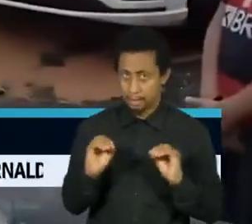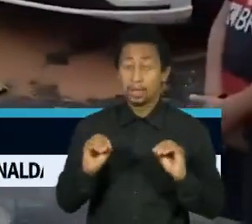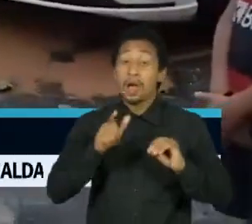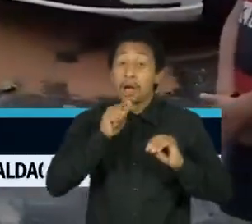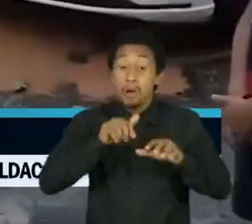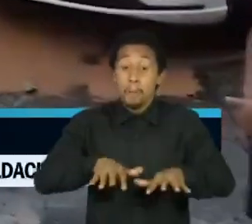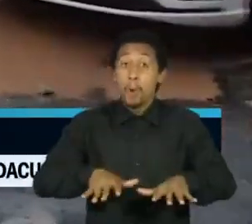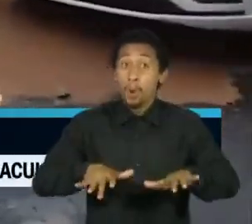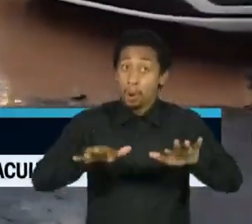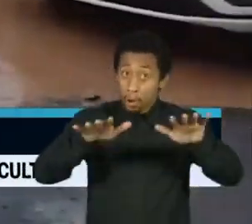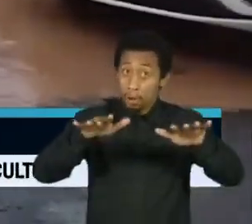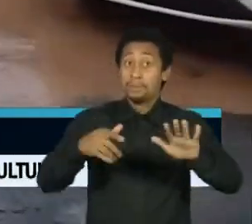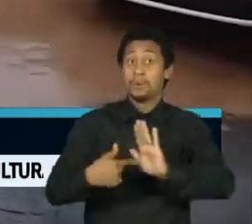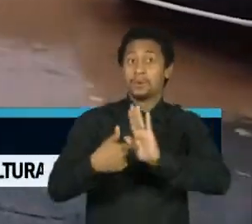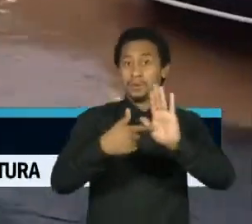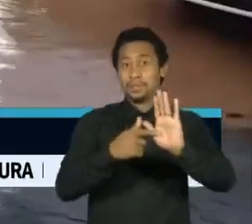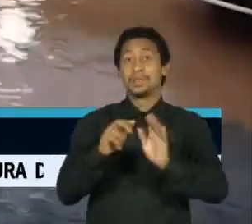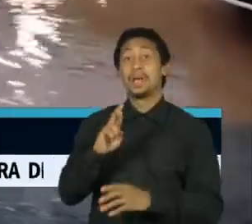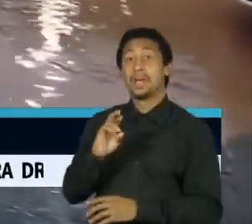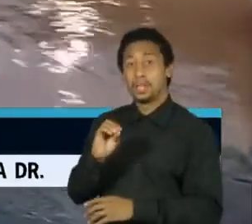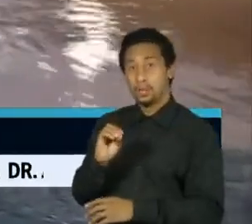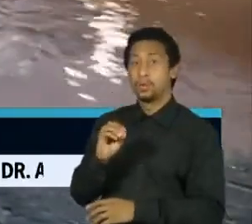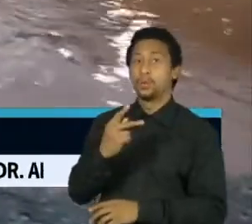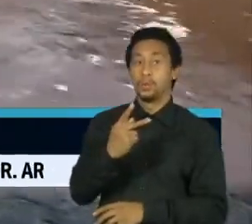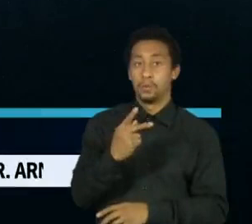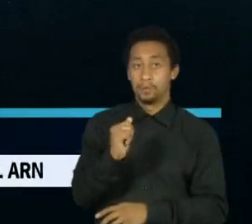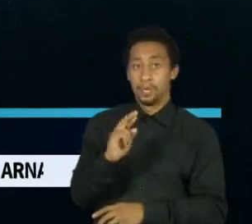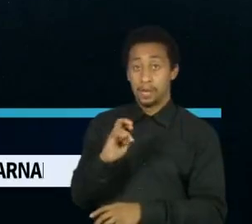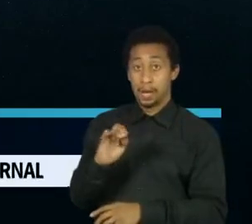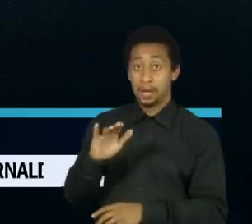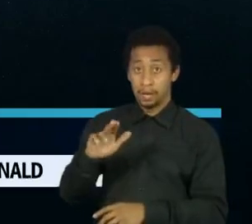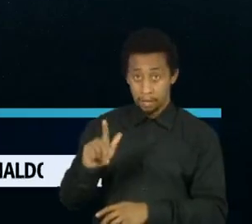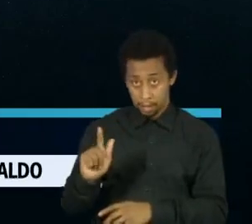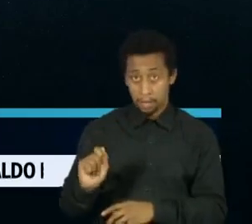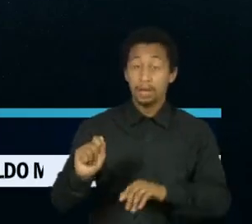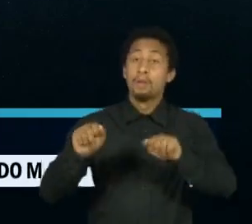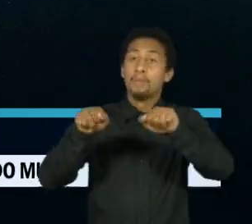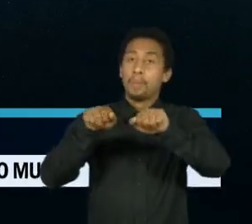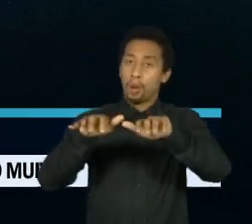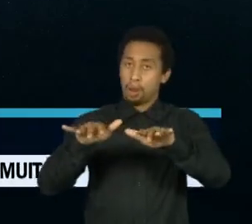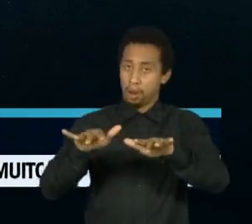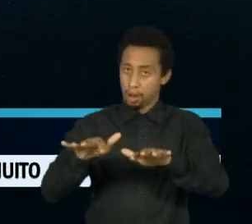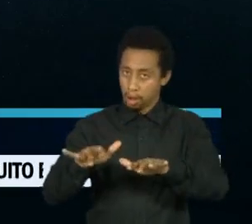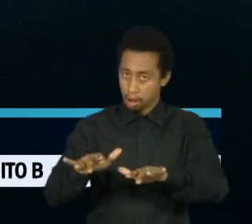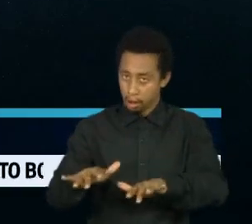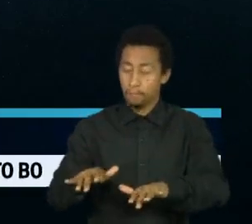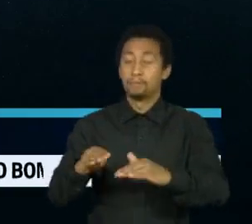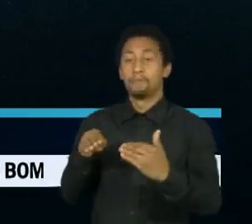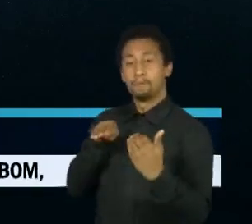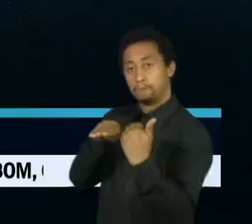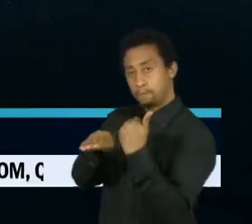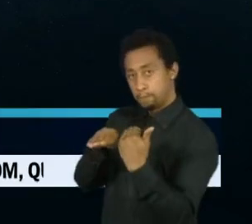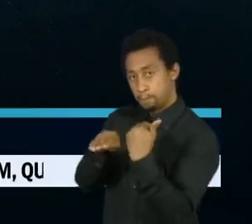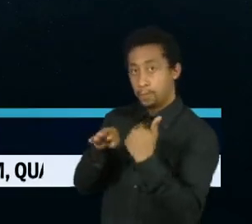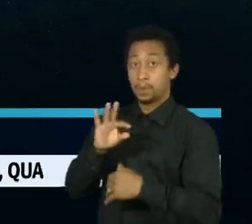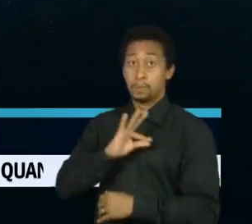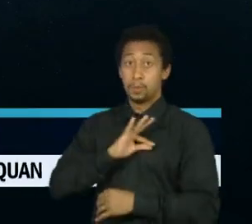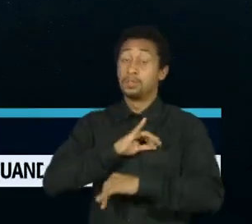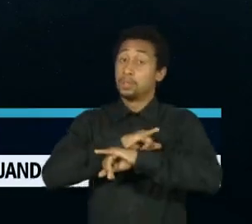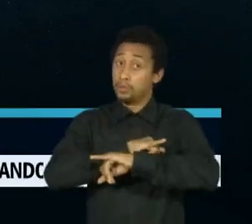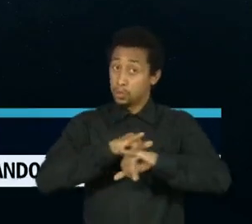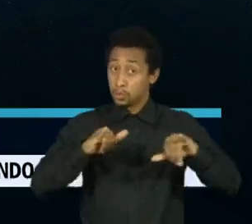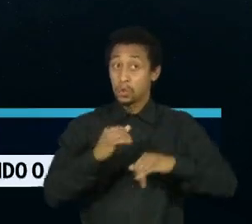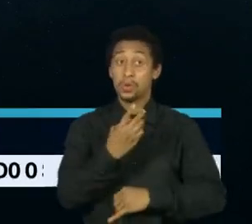alagamentos, mas o nível do rio Piranga começou a diminuir. Segundo o balanço da Polícia Militar Rodoviária, há 139